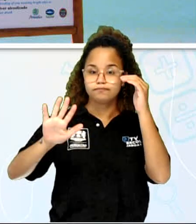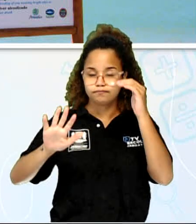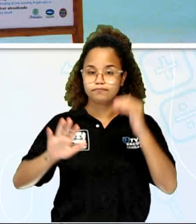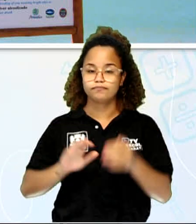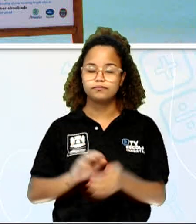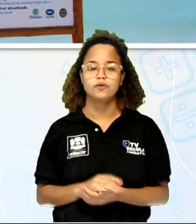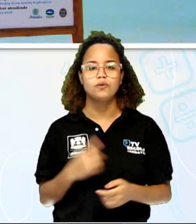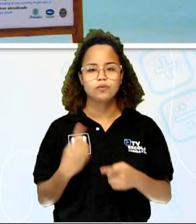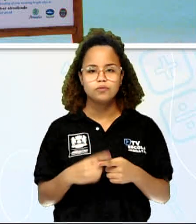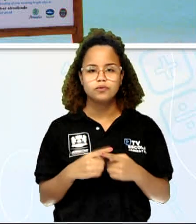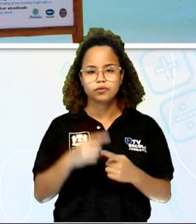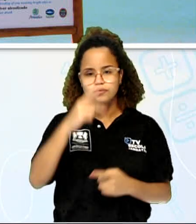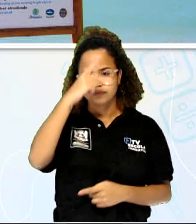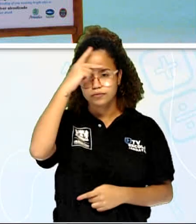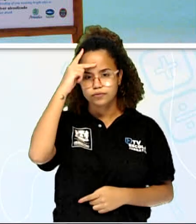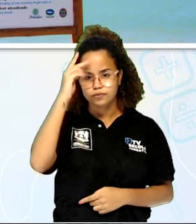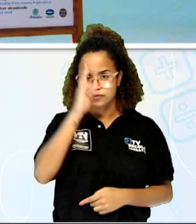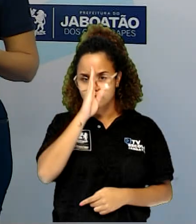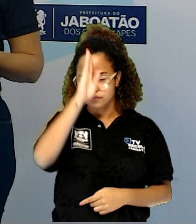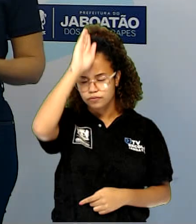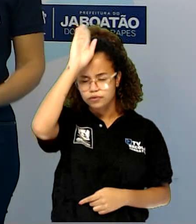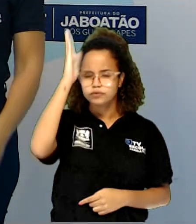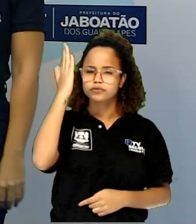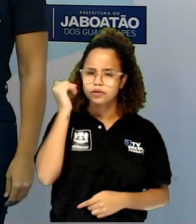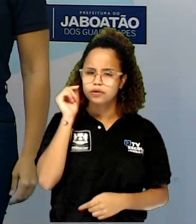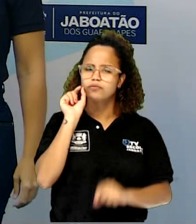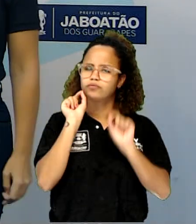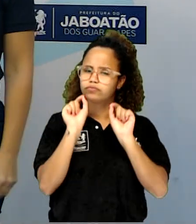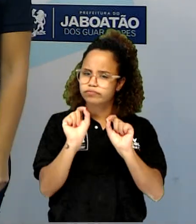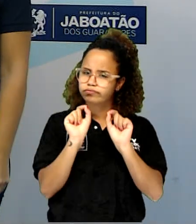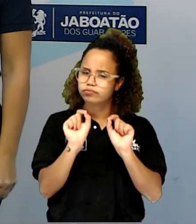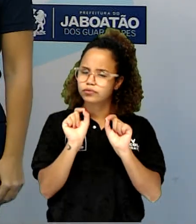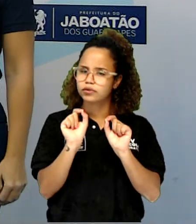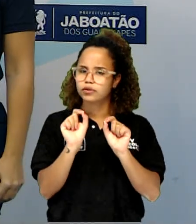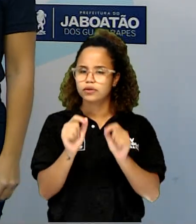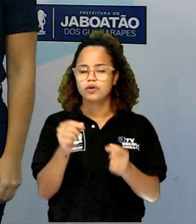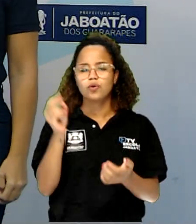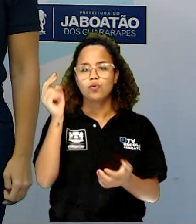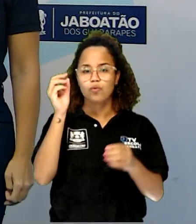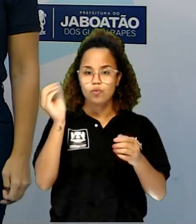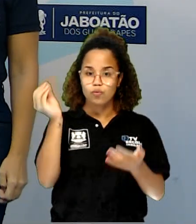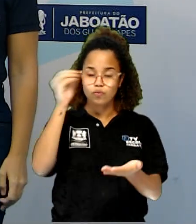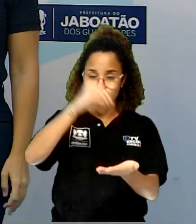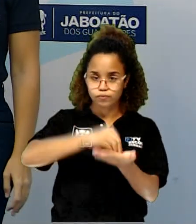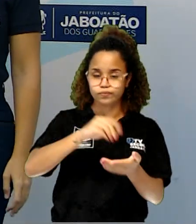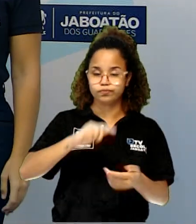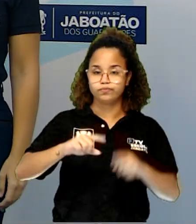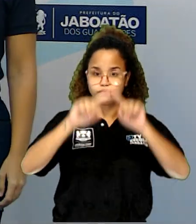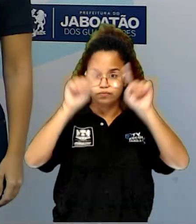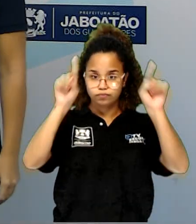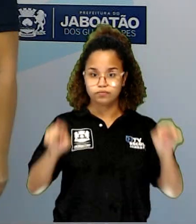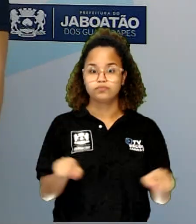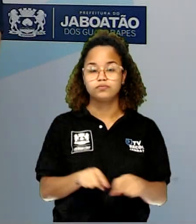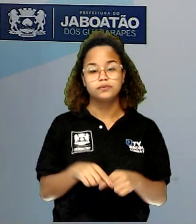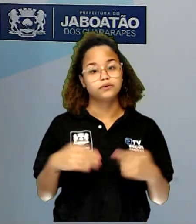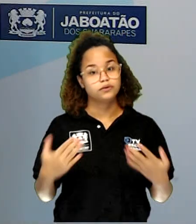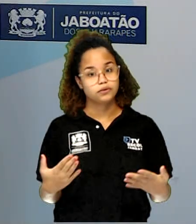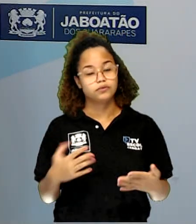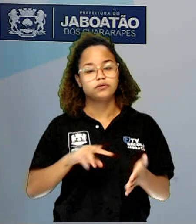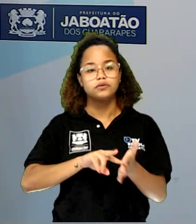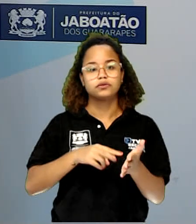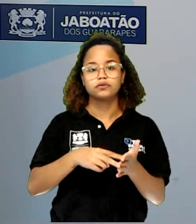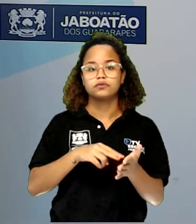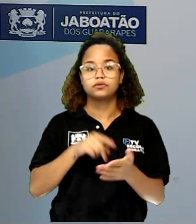porque os bombeiros sabem exatamente por que colocaram essas placas ali. Então, ao primeiro sinal